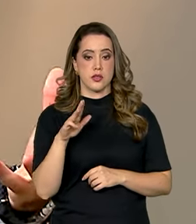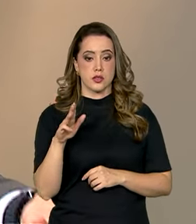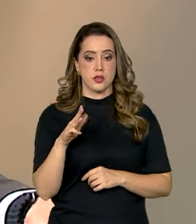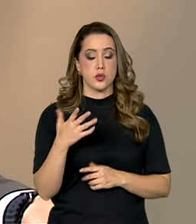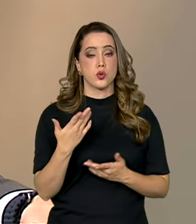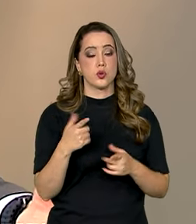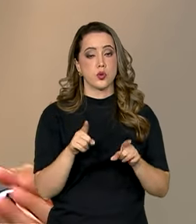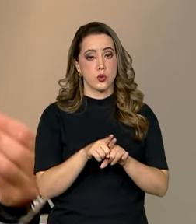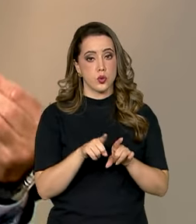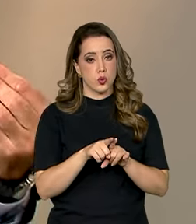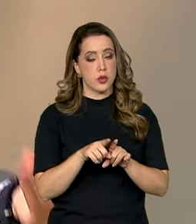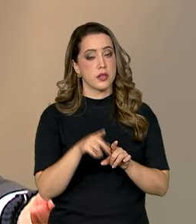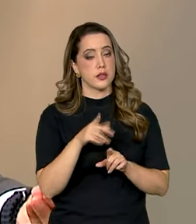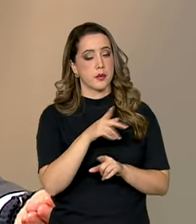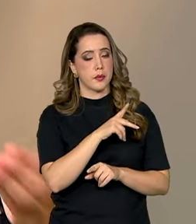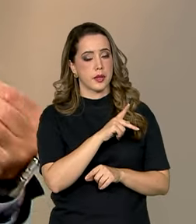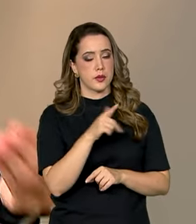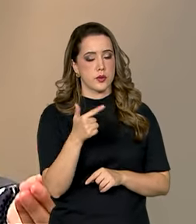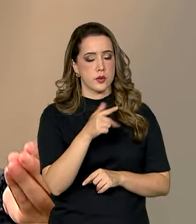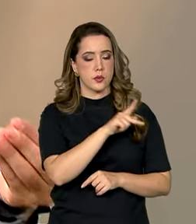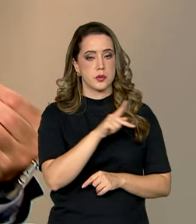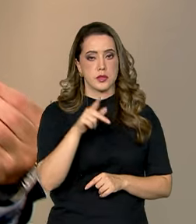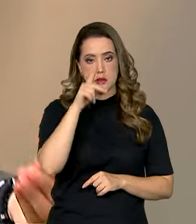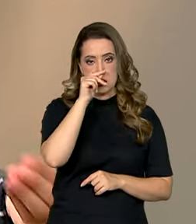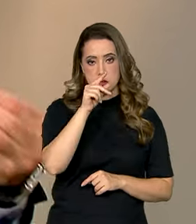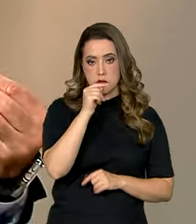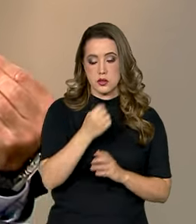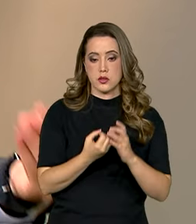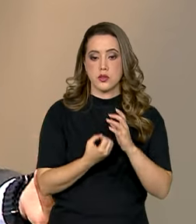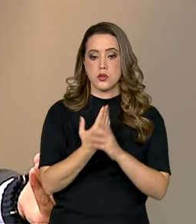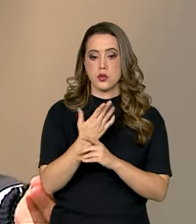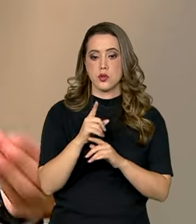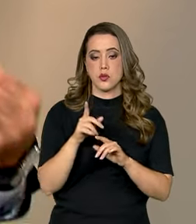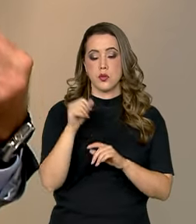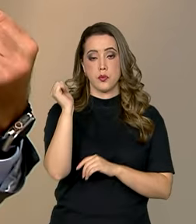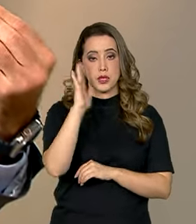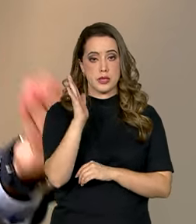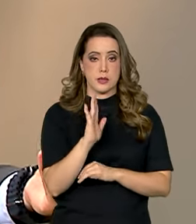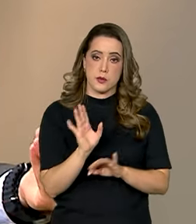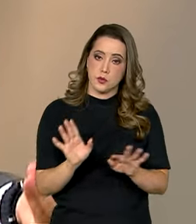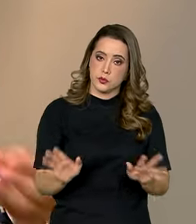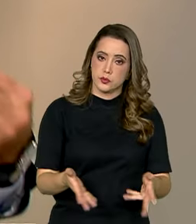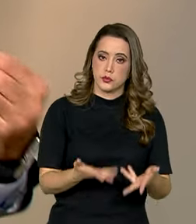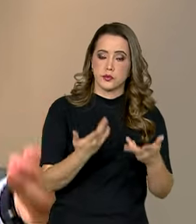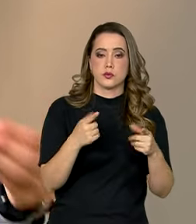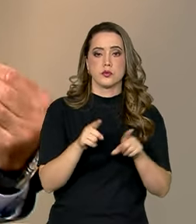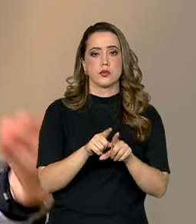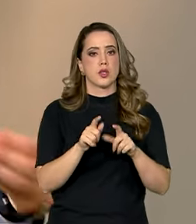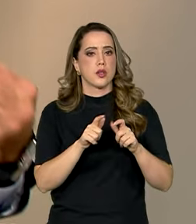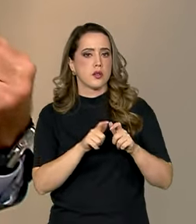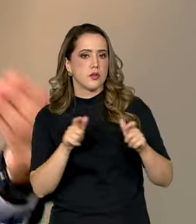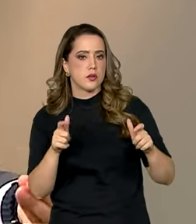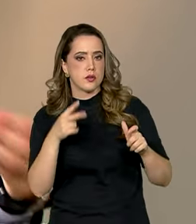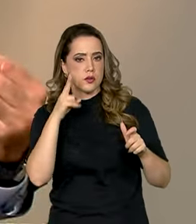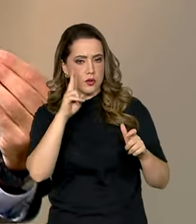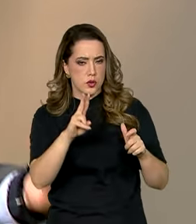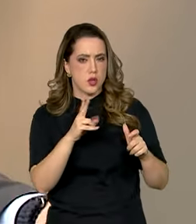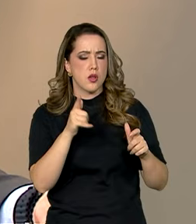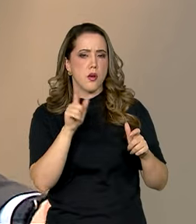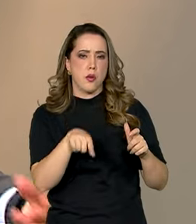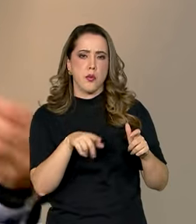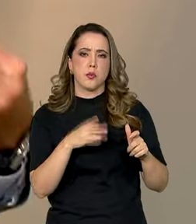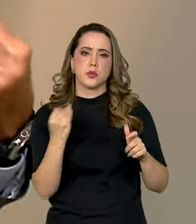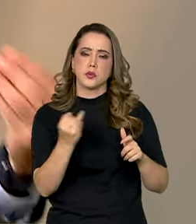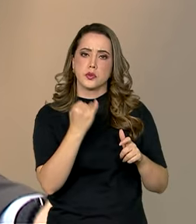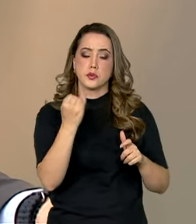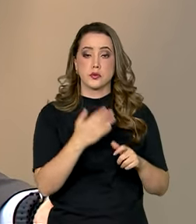lançar o Brasil Mais Produtivo, que é a política com o maior apoio a pequenas empresas para que se tornem produtivas. O maior programa de produtividade de pequenas